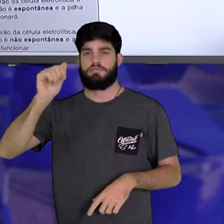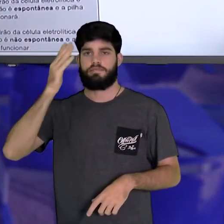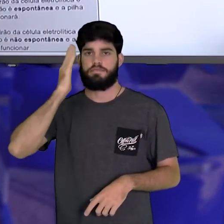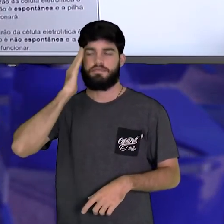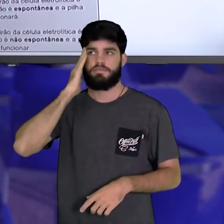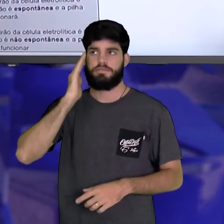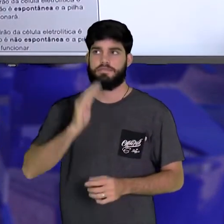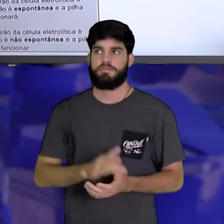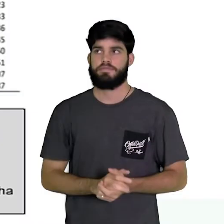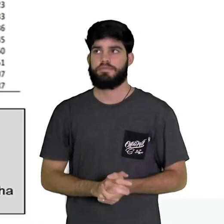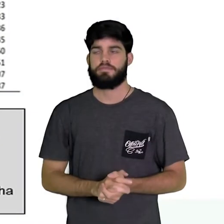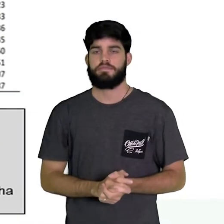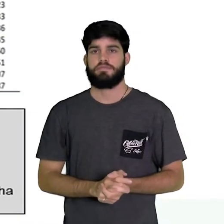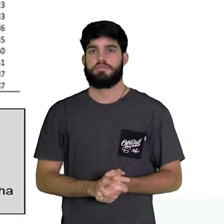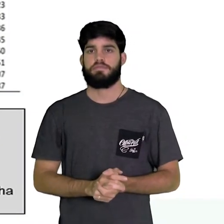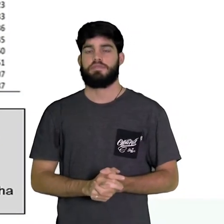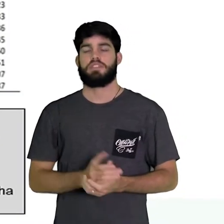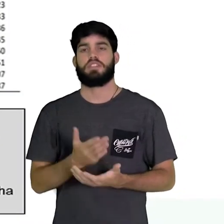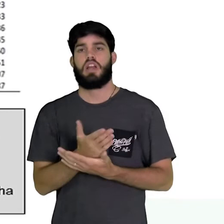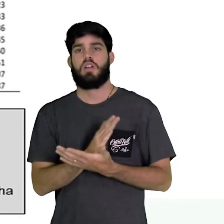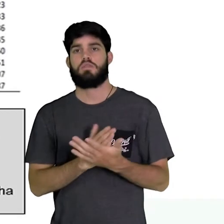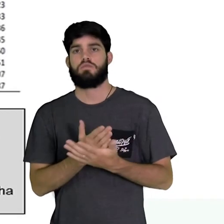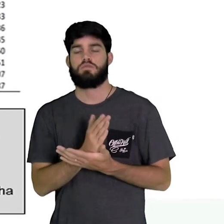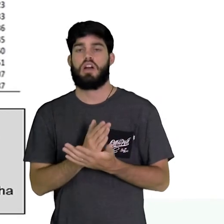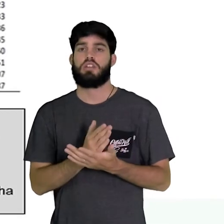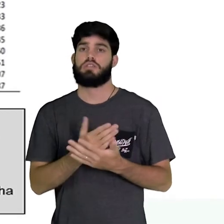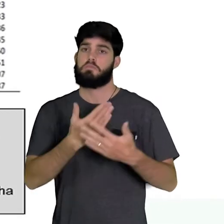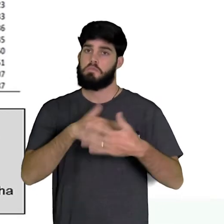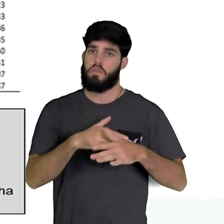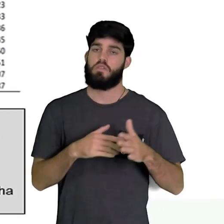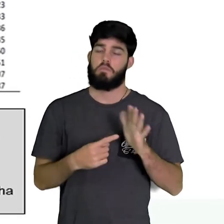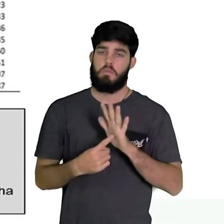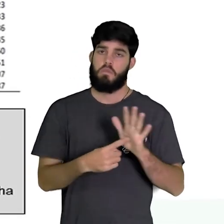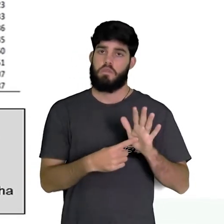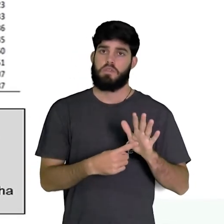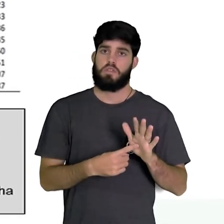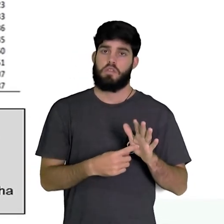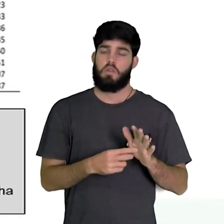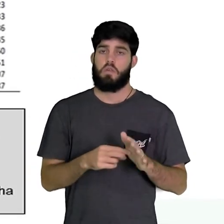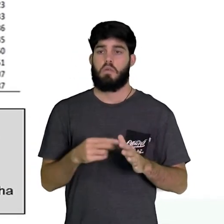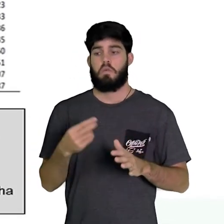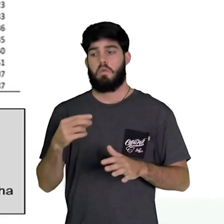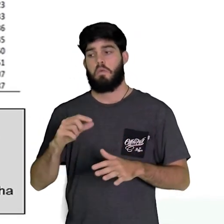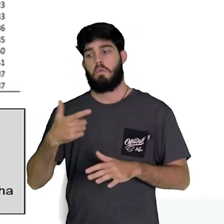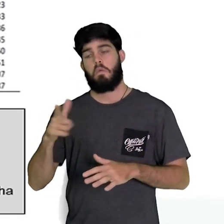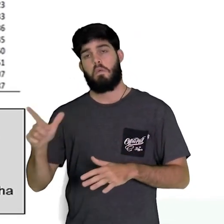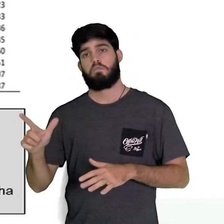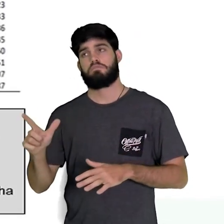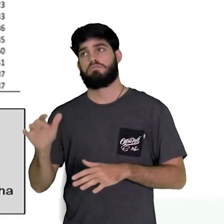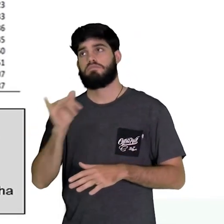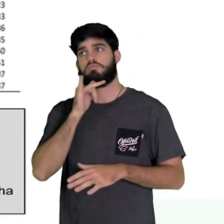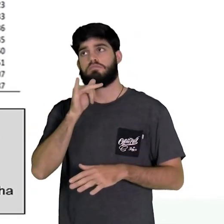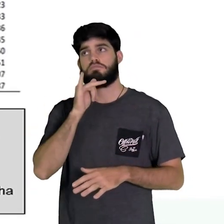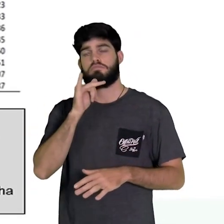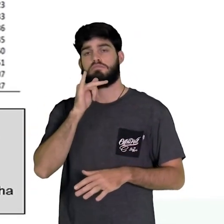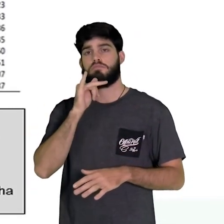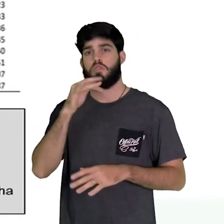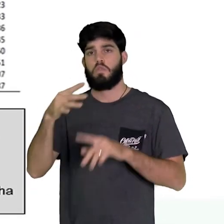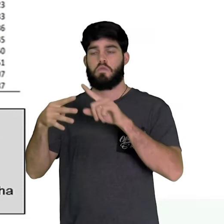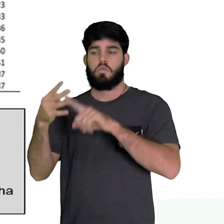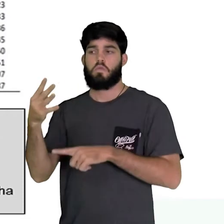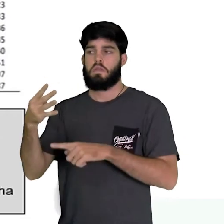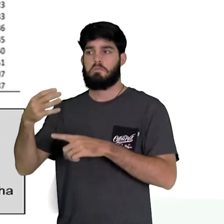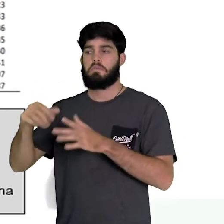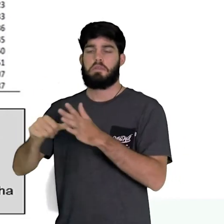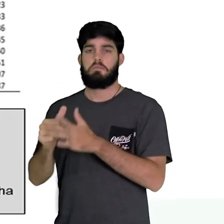redução, algumas provas fornecem, outras, a questão indica alguns desses, vamos pôr, os quatro primeiros,